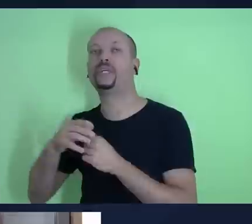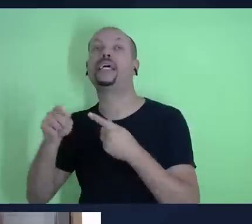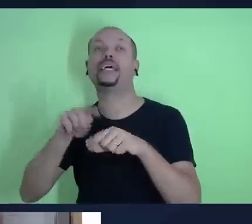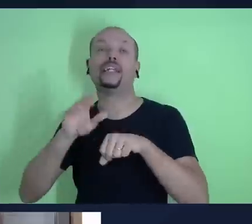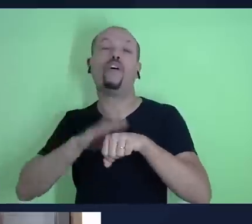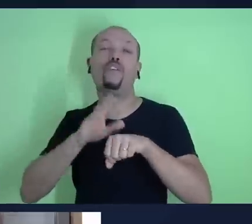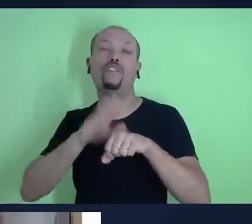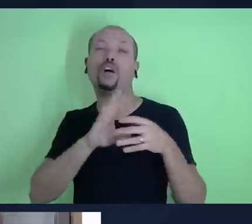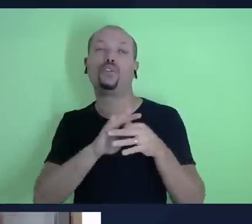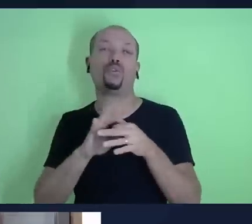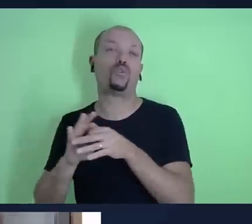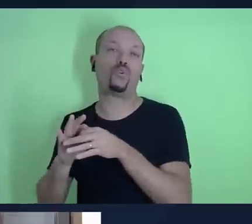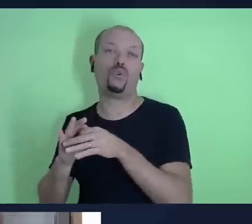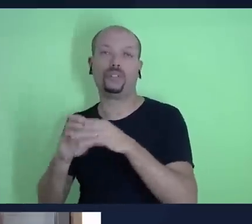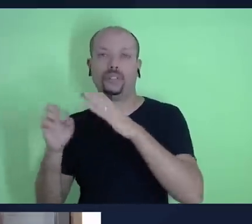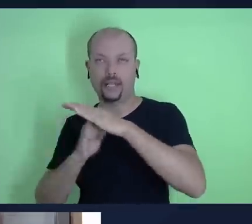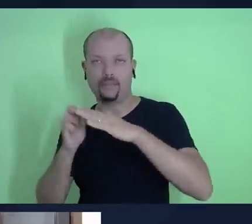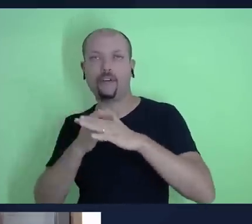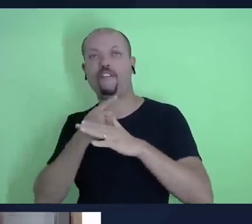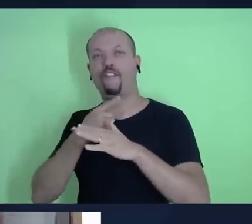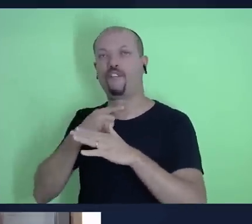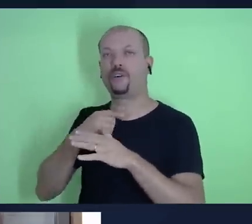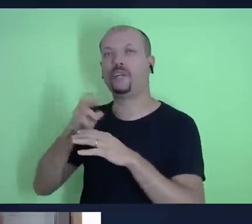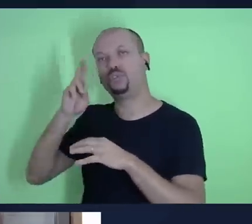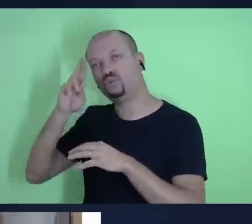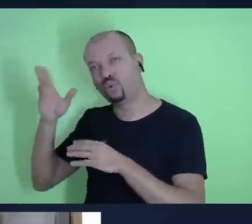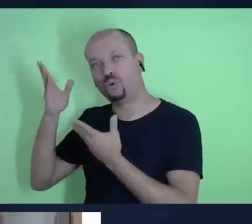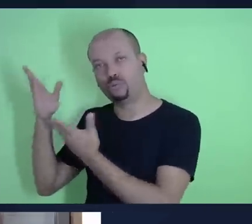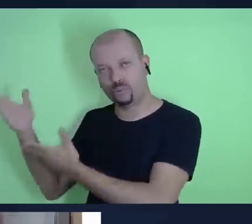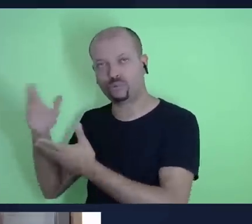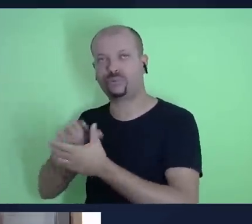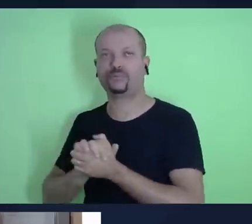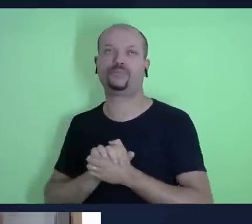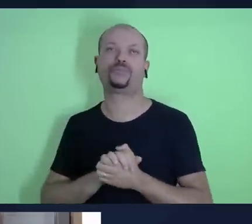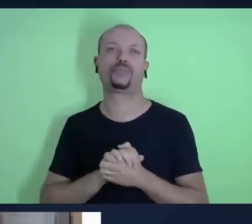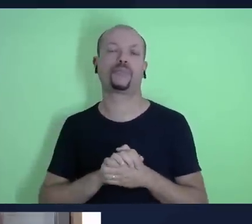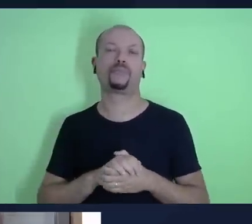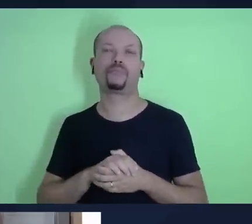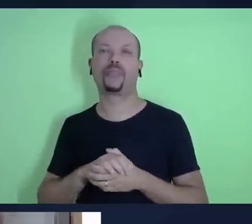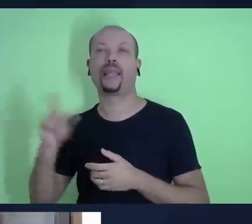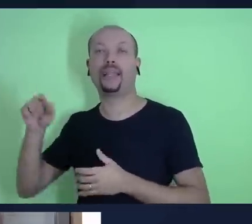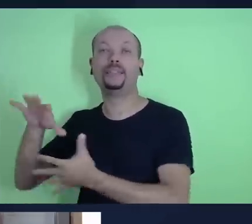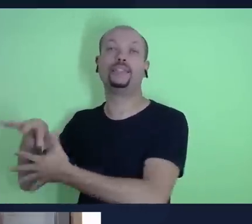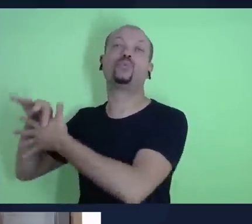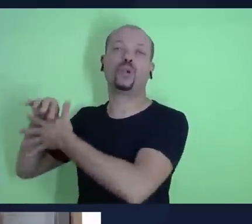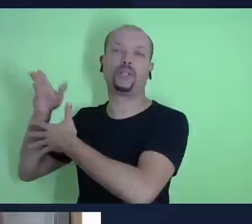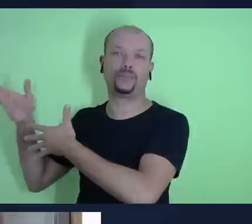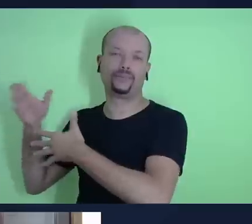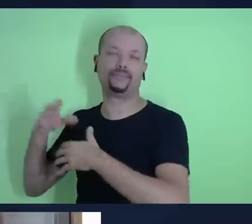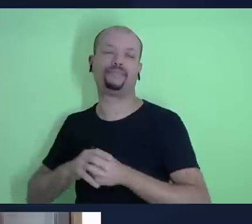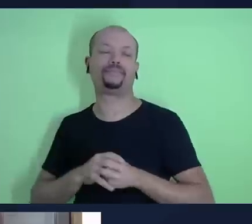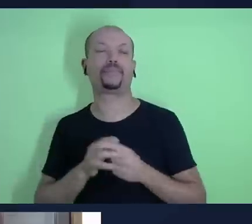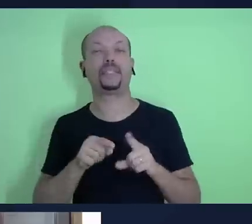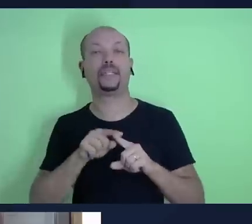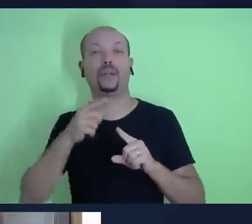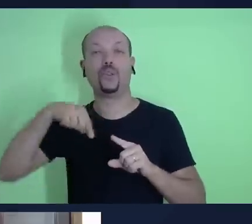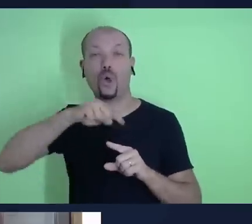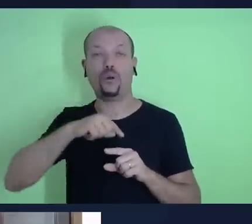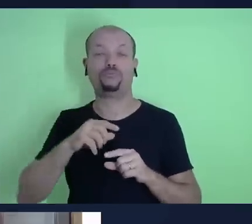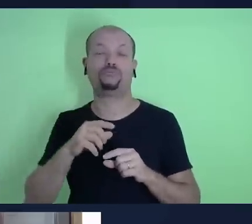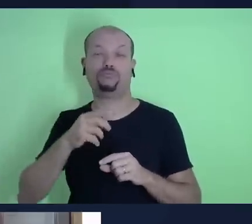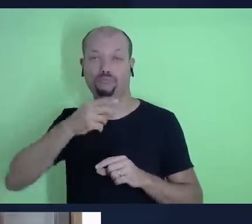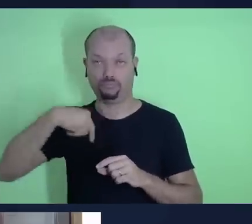contexto organizacional a vontade desse dono a vontade dessa autoridade superior então nós como cristãos